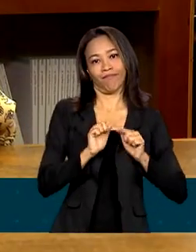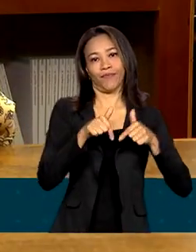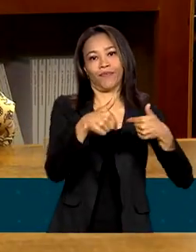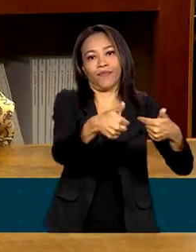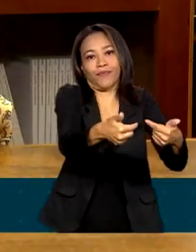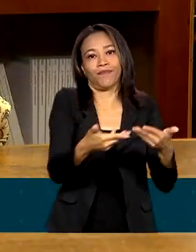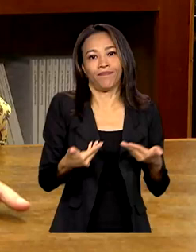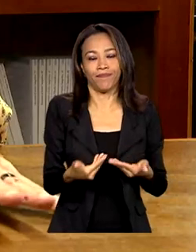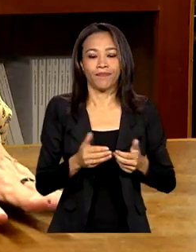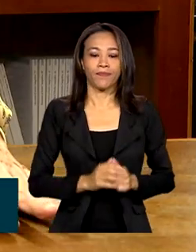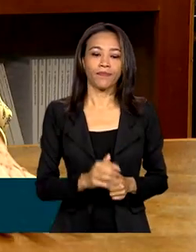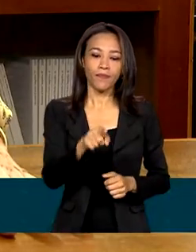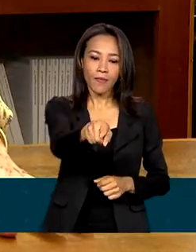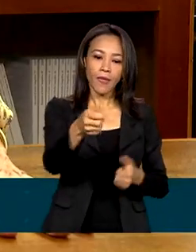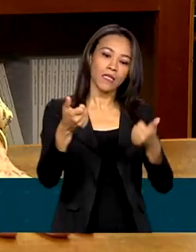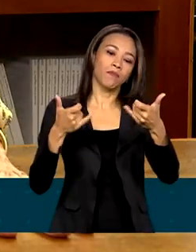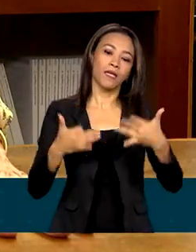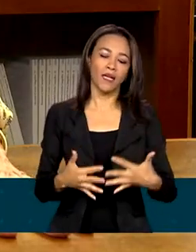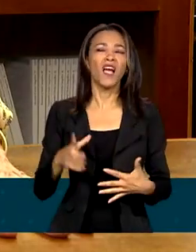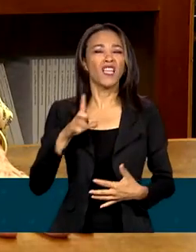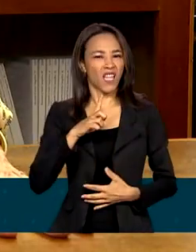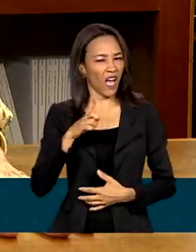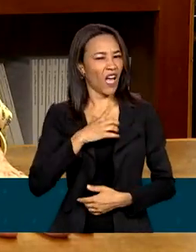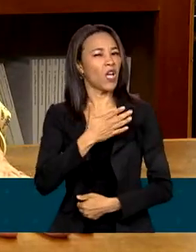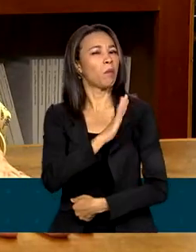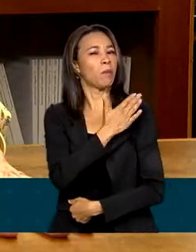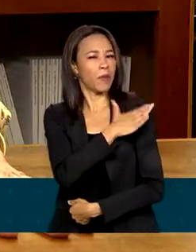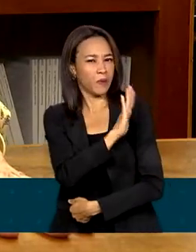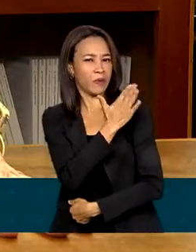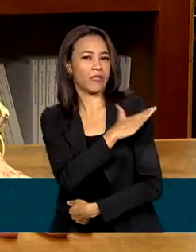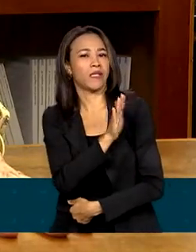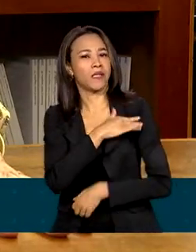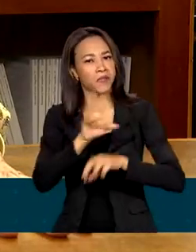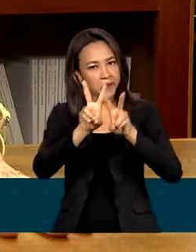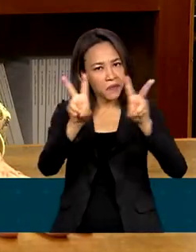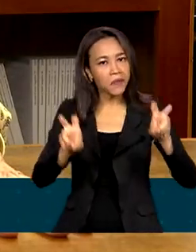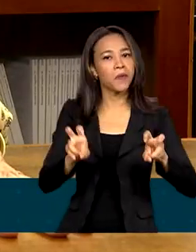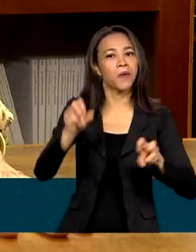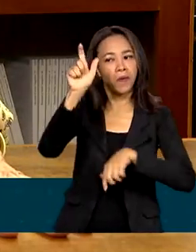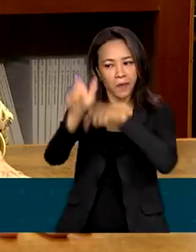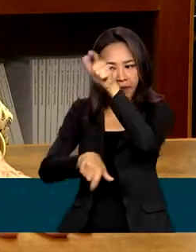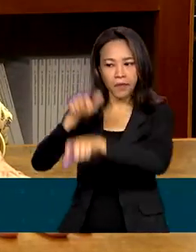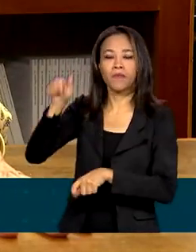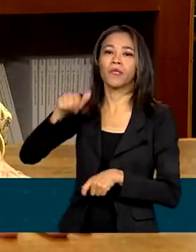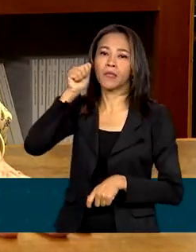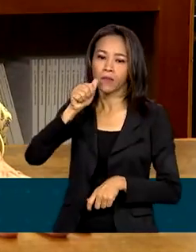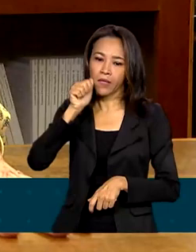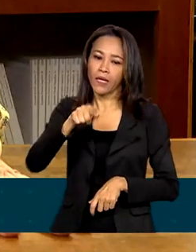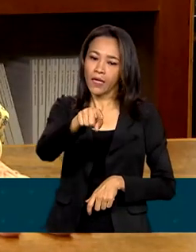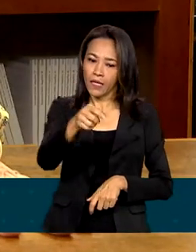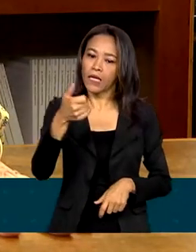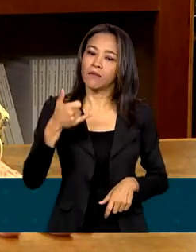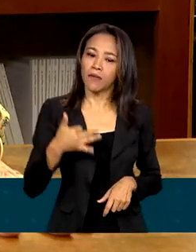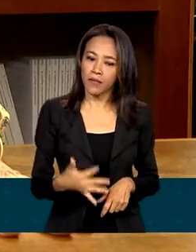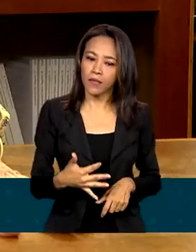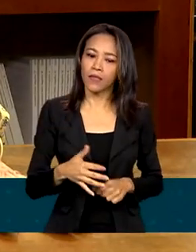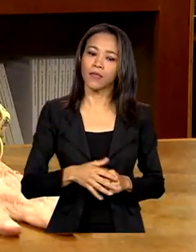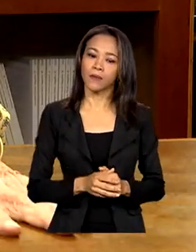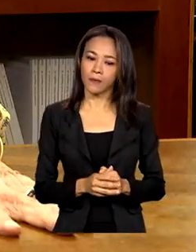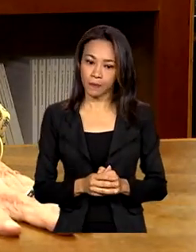de ter um certo preconceito em relação às mulheres, eu digo que na academia,